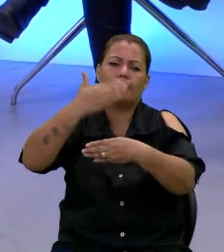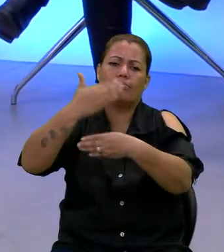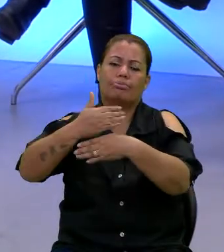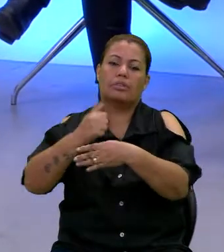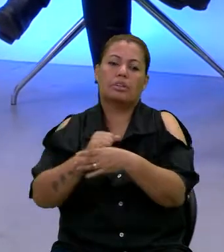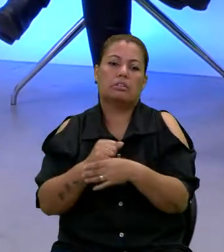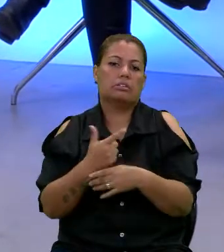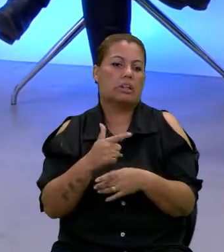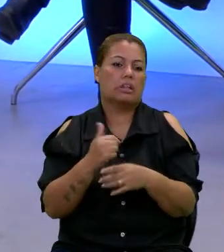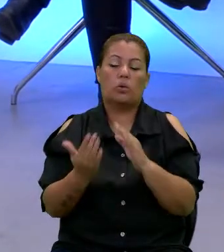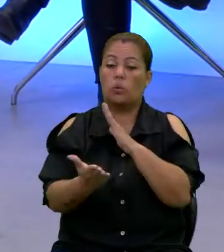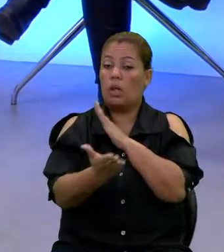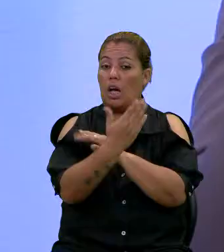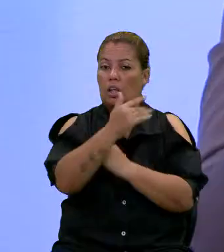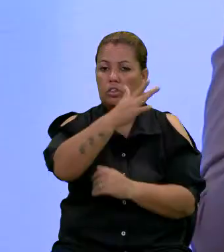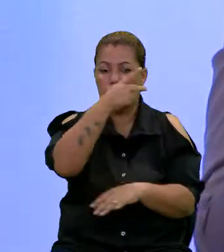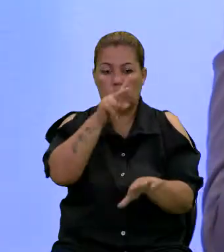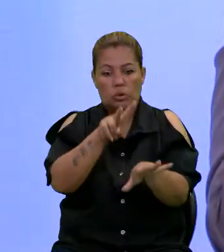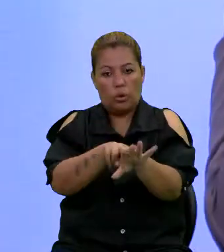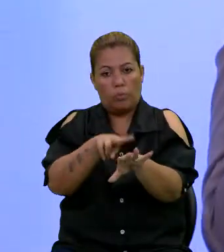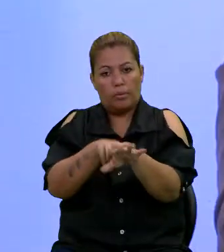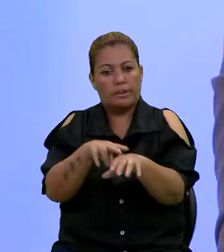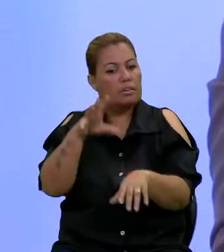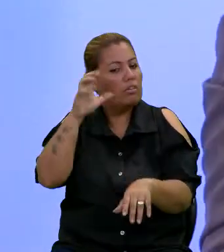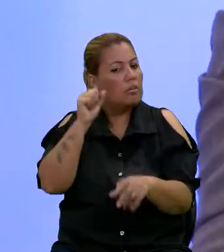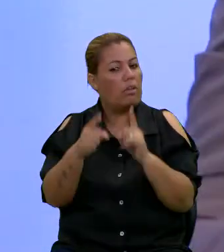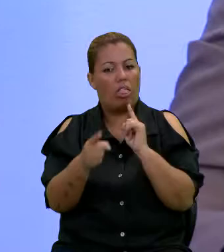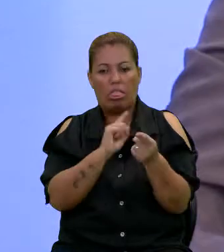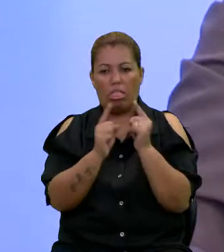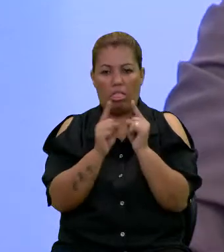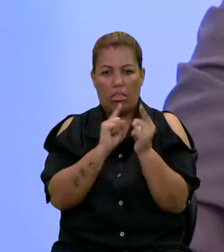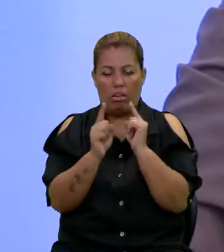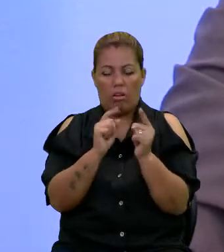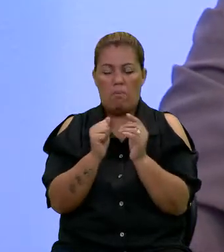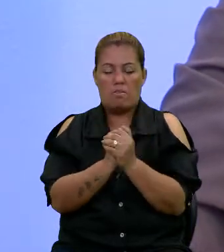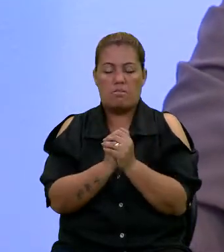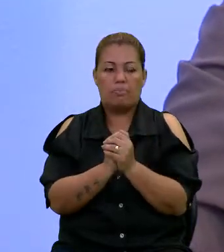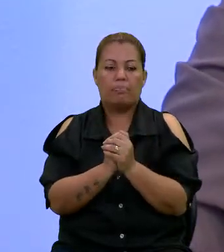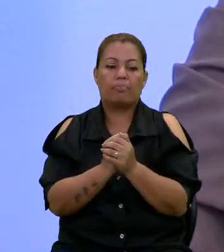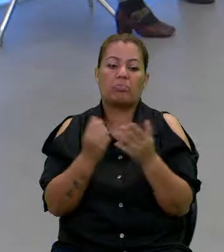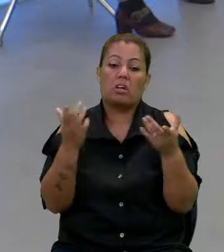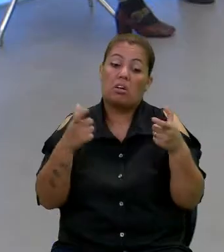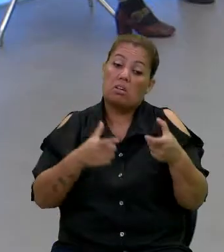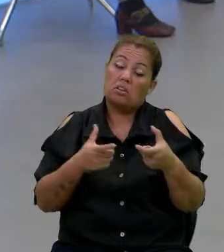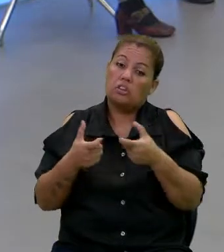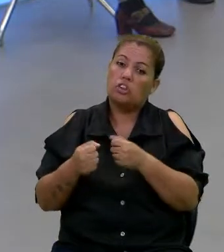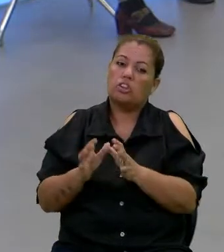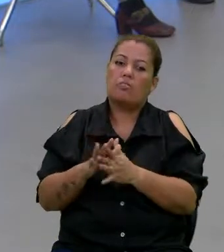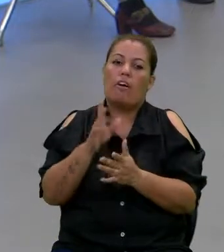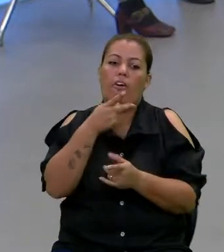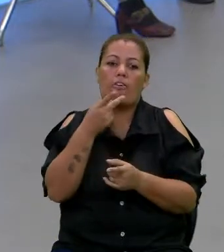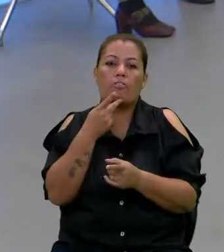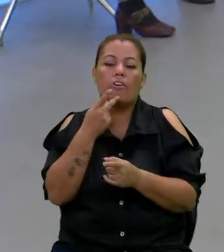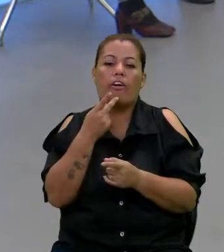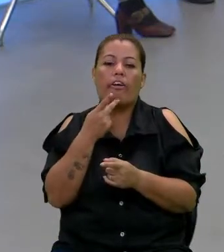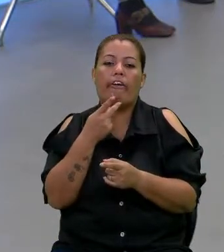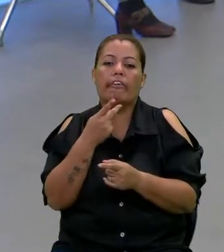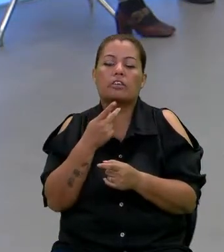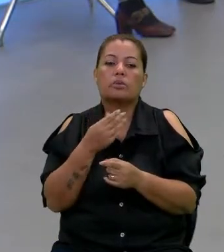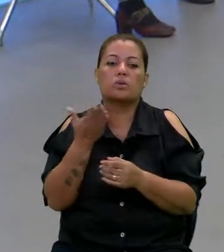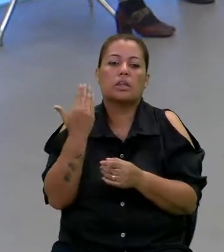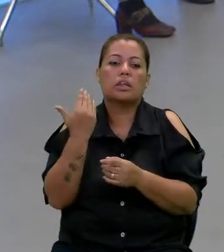beneficia o paciente. Isso também eu estou ouvindo muita reclamação. Isso. E aí é onde a gente estava comentando no intervalo